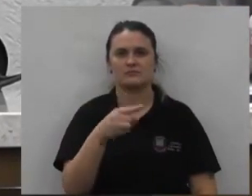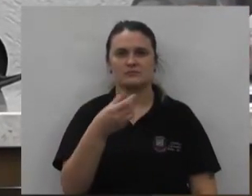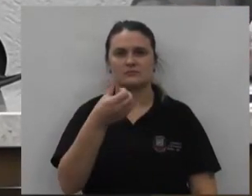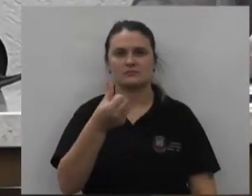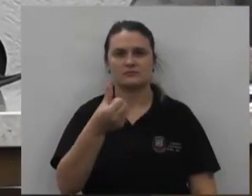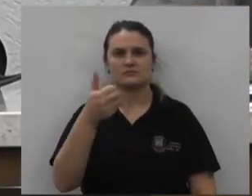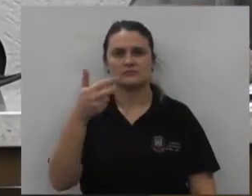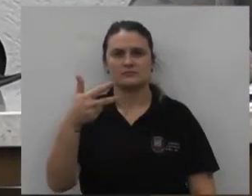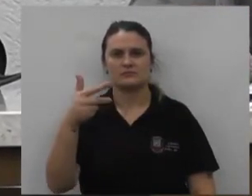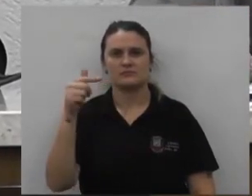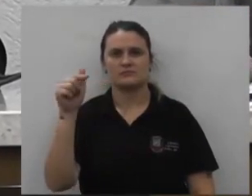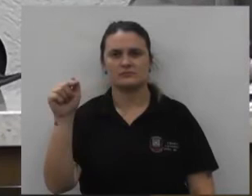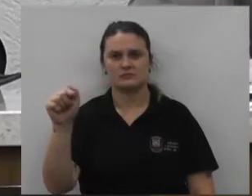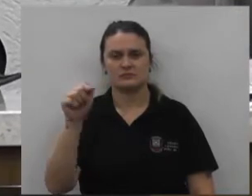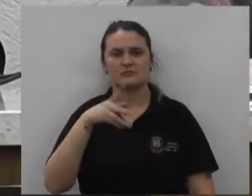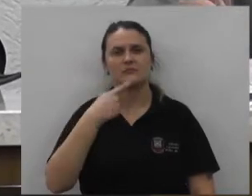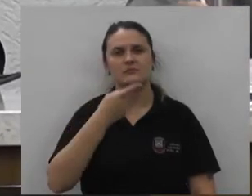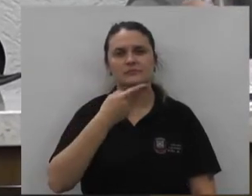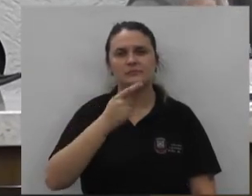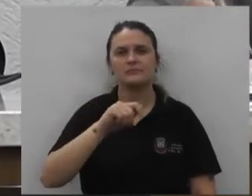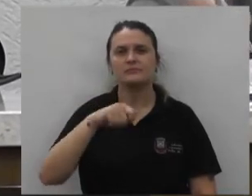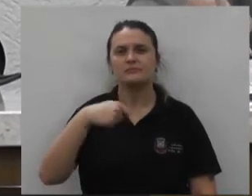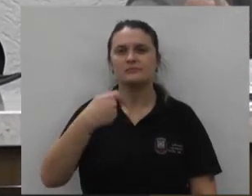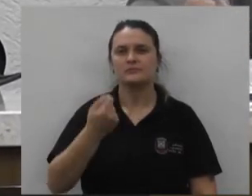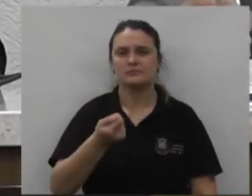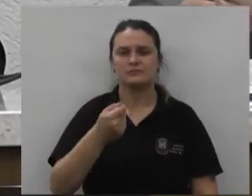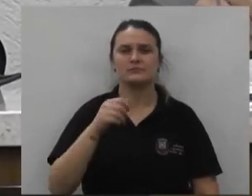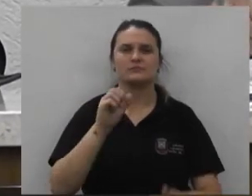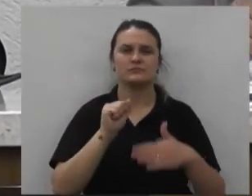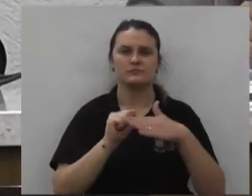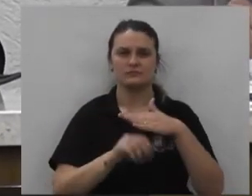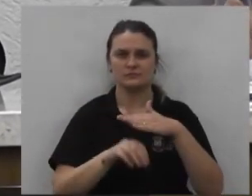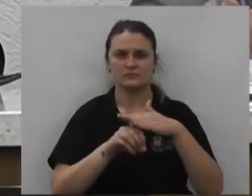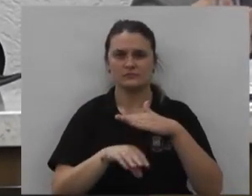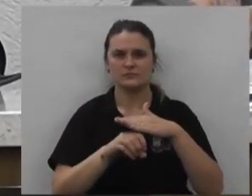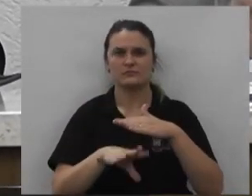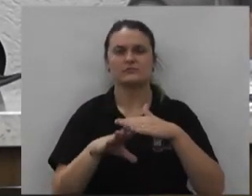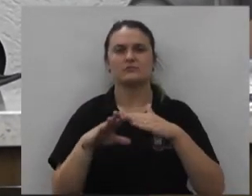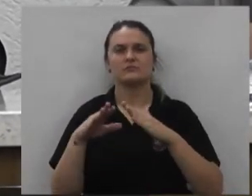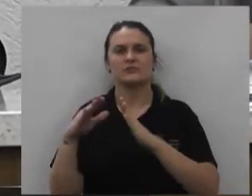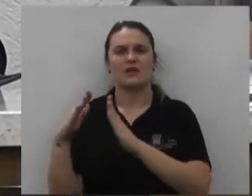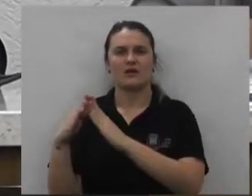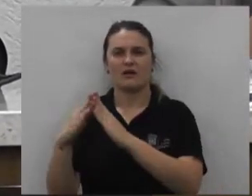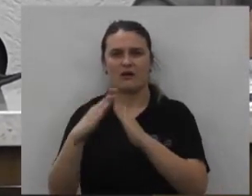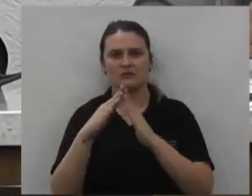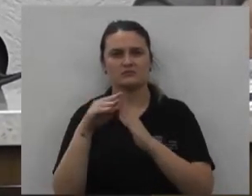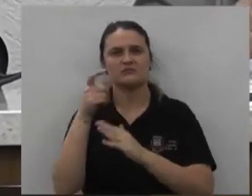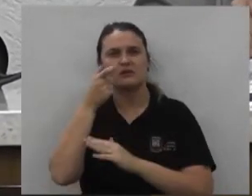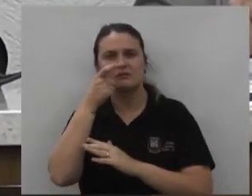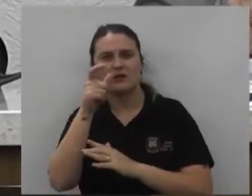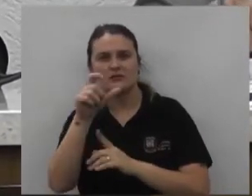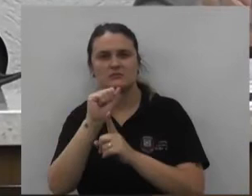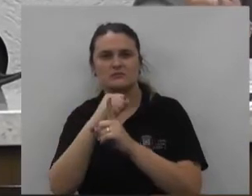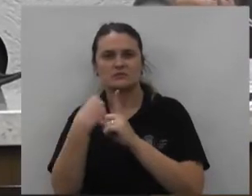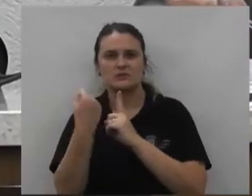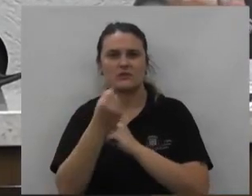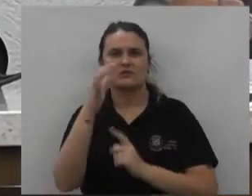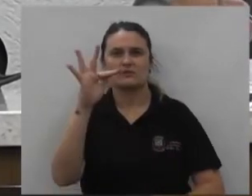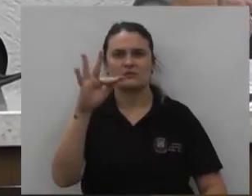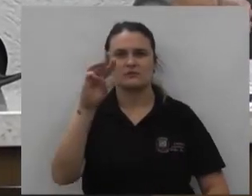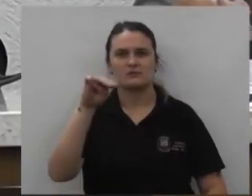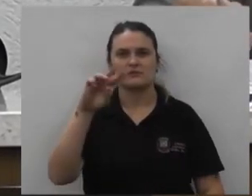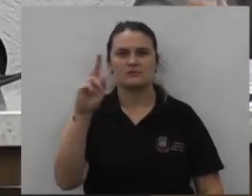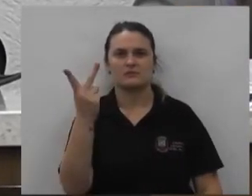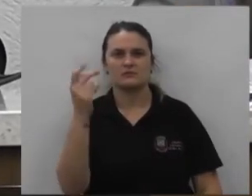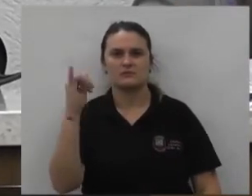.637 que trata sobre o fundo municipal de habitação de interesse social fmh